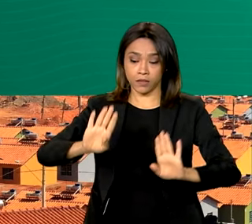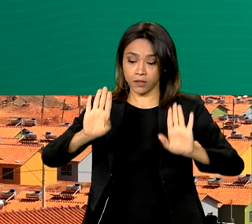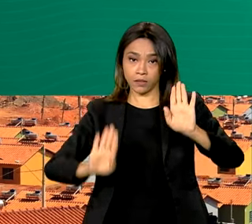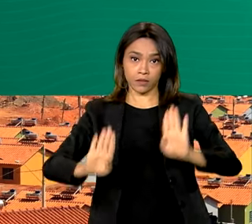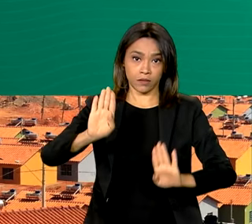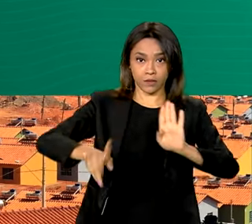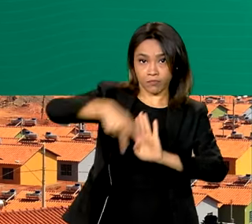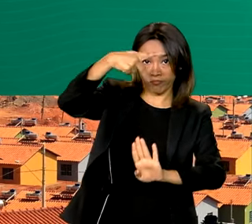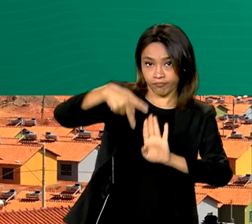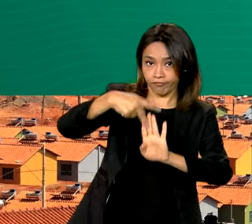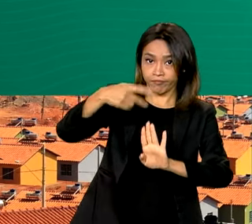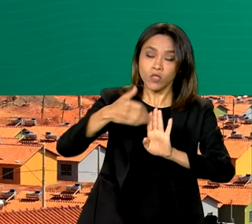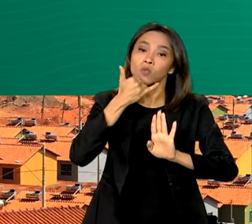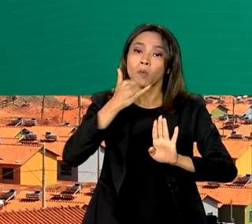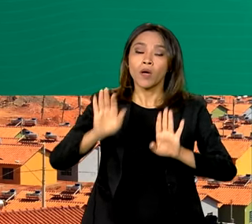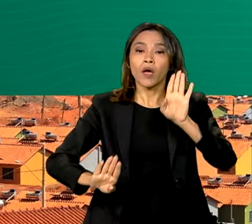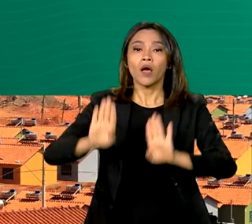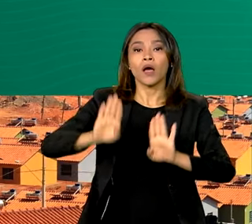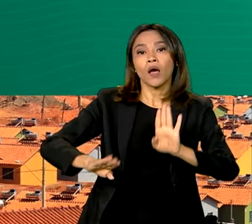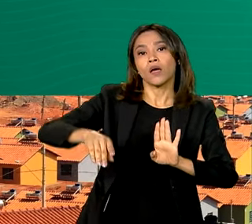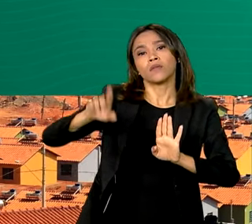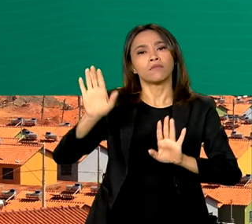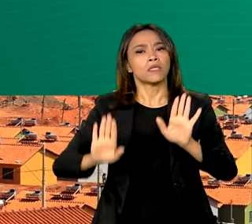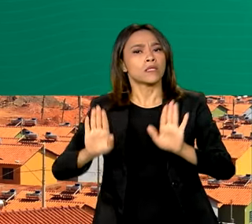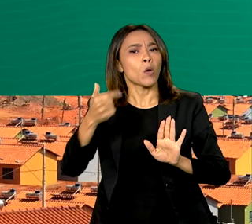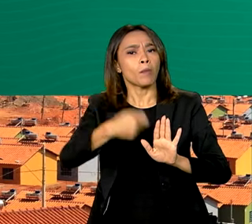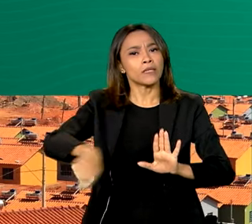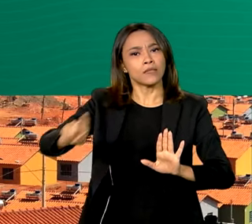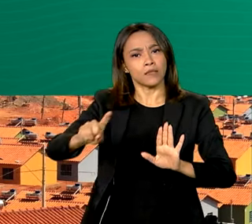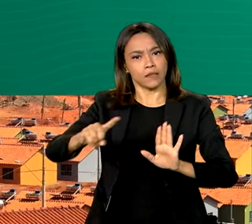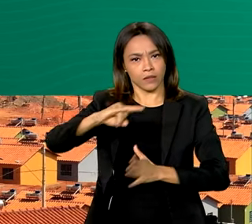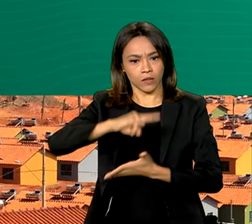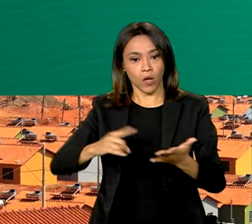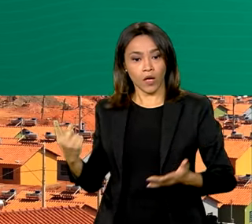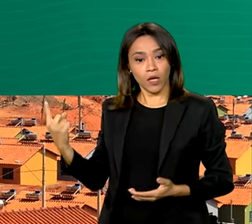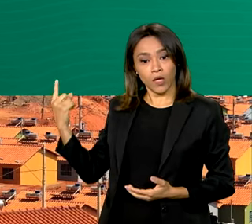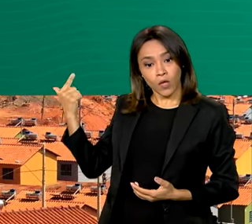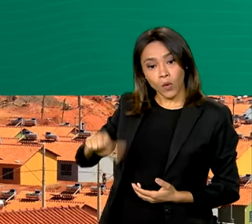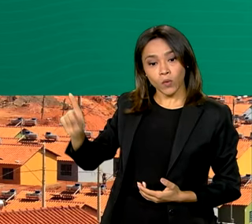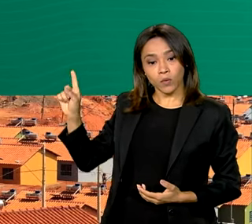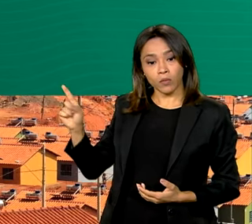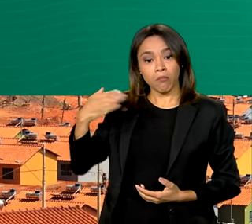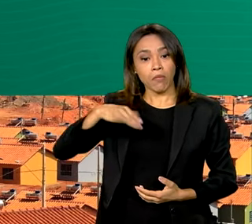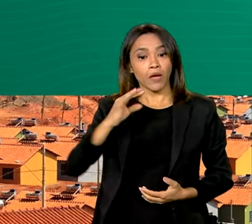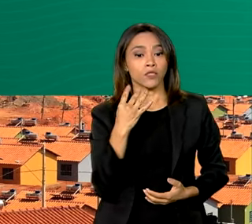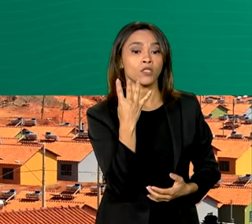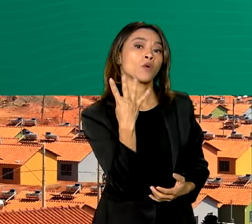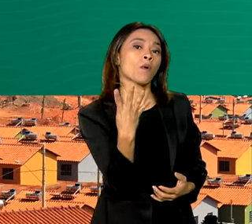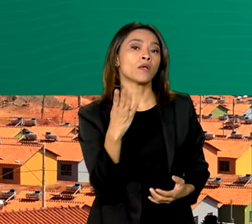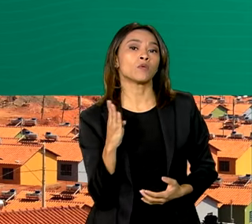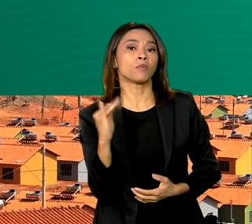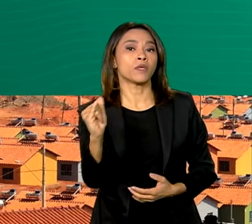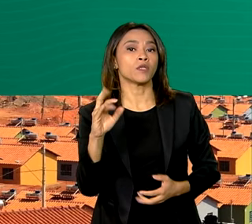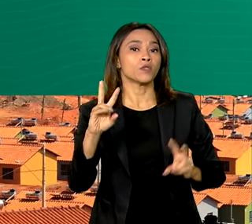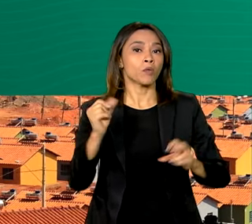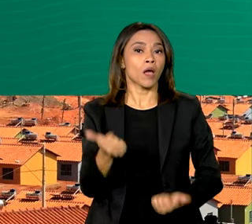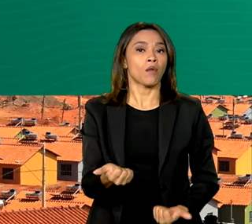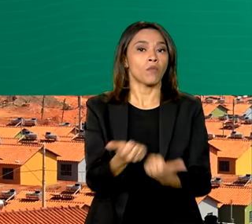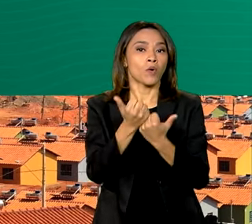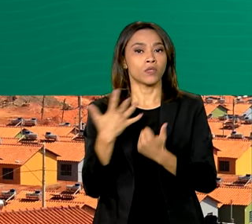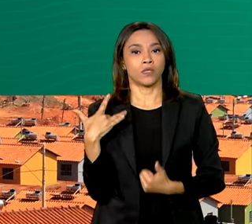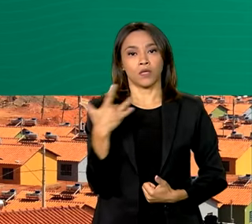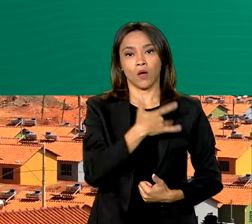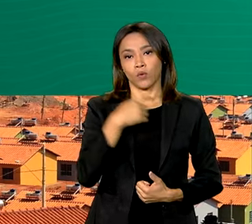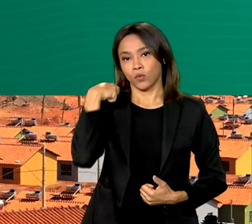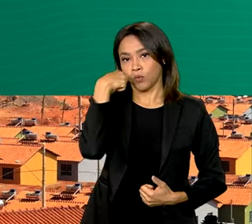outras medidas, e o envio de R$ 4 bilhões e R$ milhões para custeio de programas de saúde bucal no